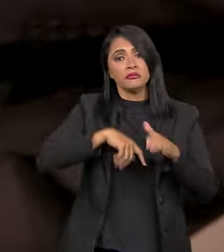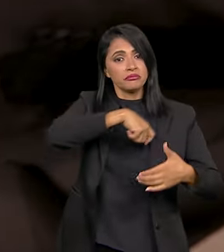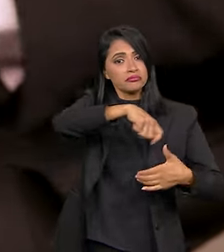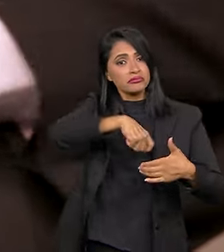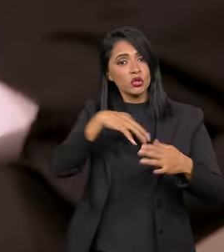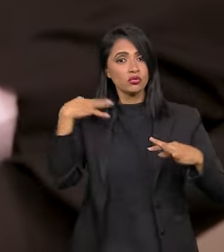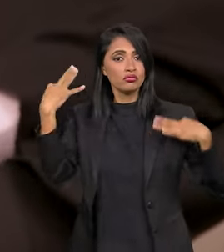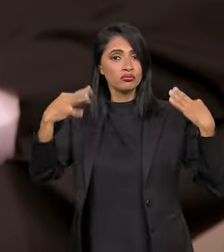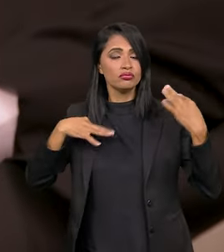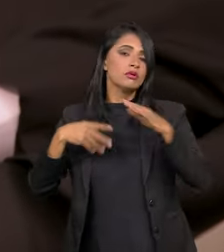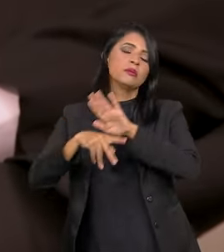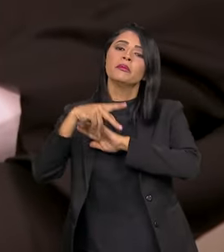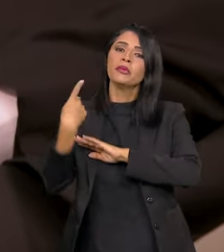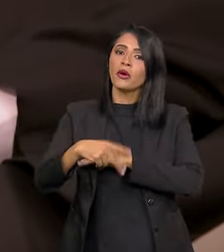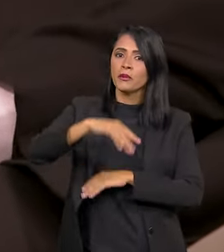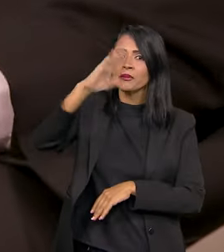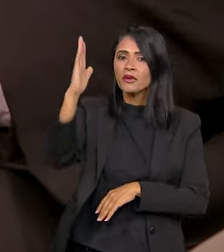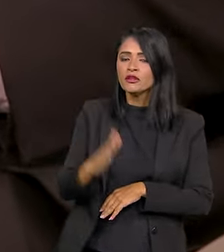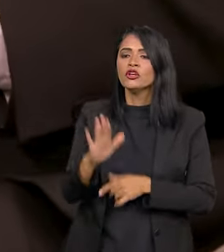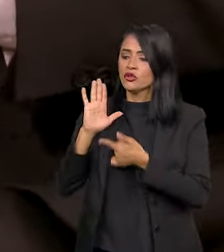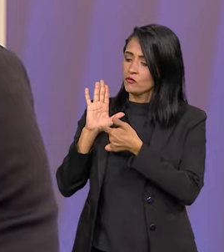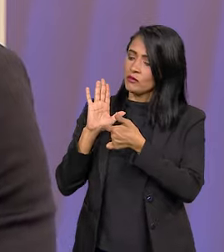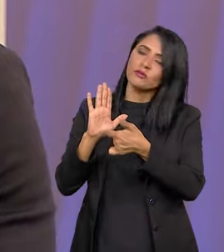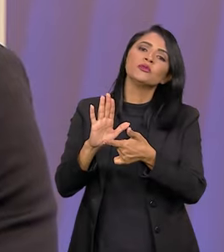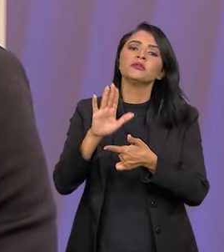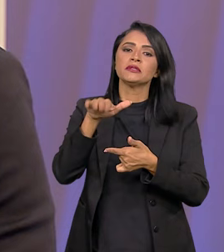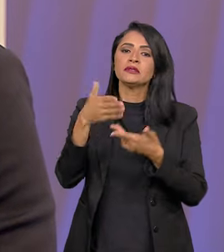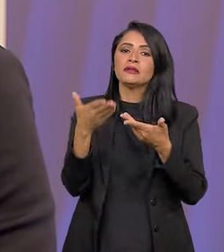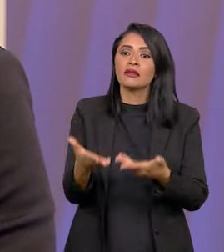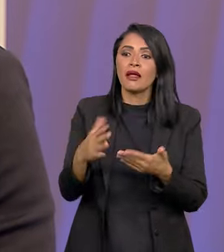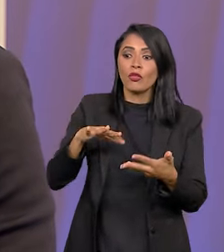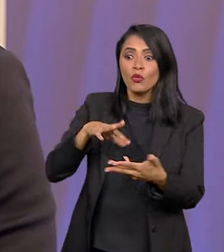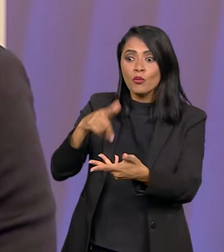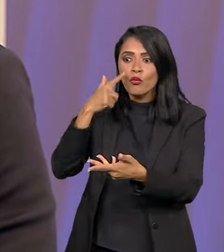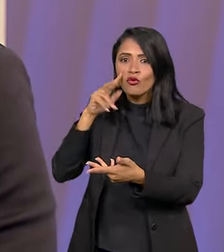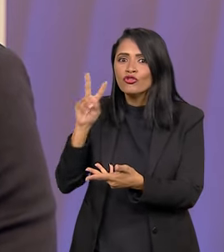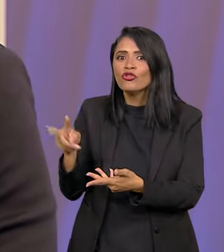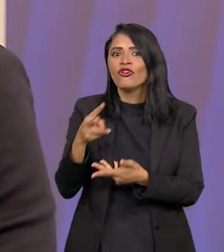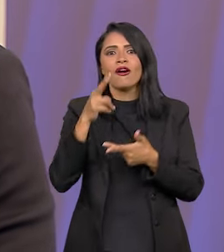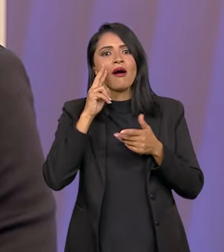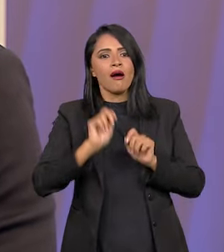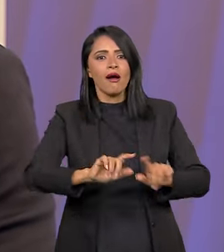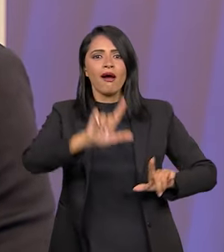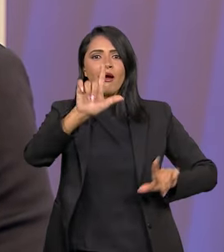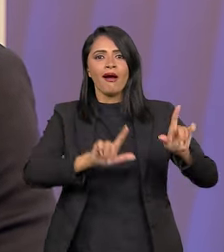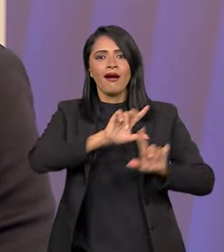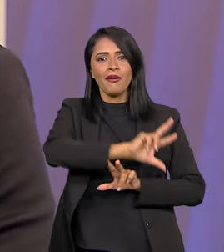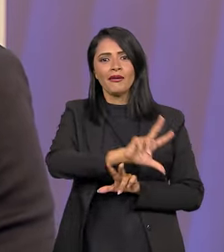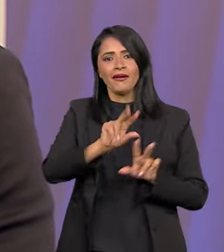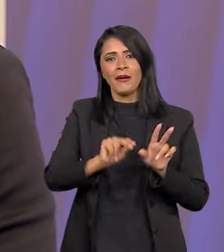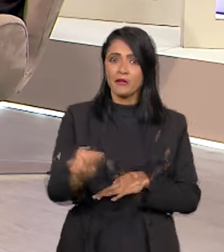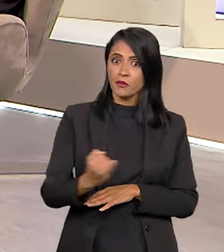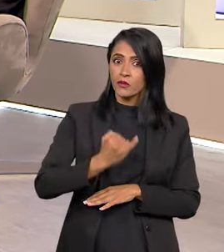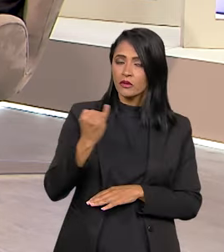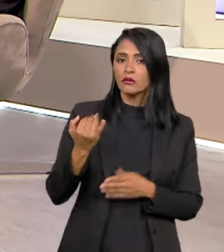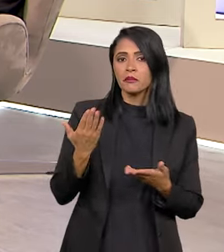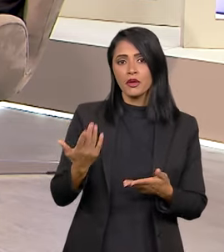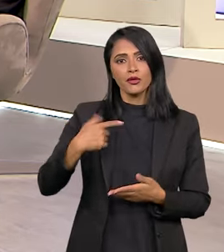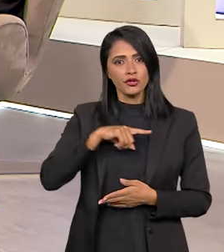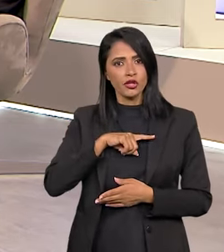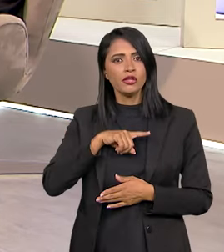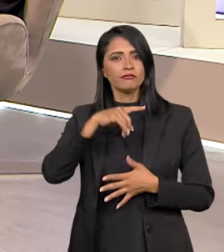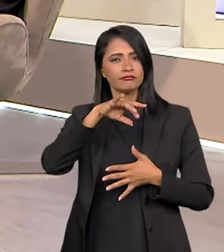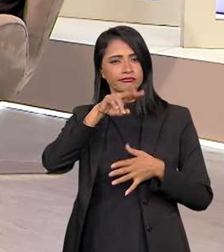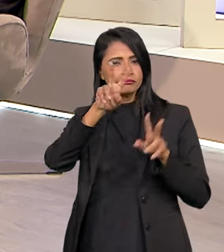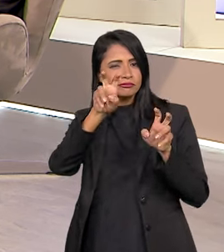culinária, do turismo brasileiro. Então, a gente vai mostrar na TV Internacional o Brasil para o mundo. Tá certo, muito